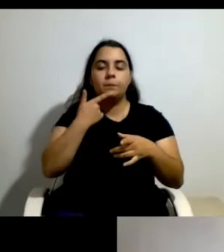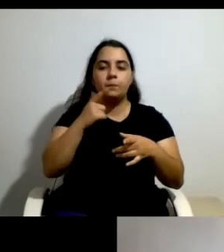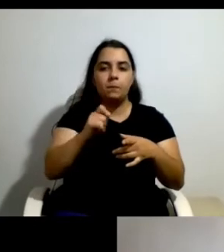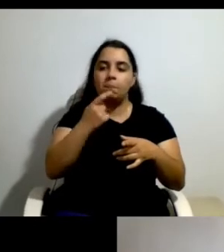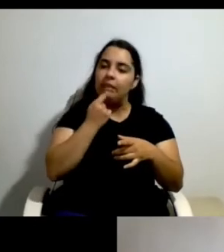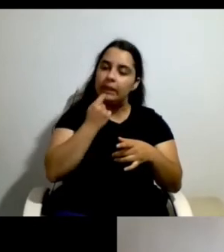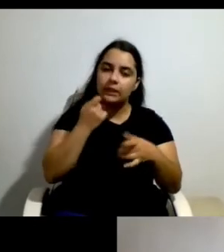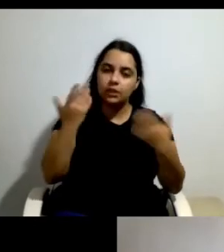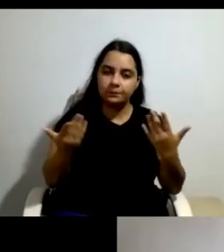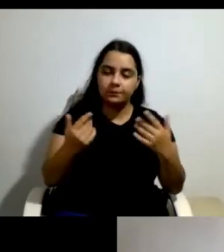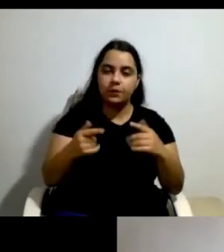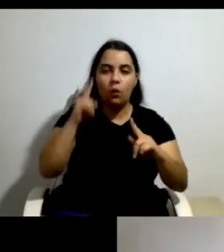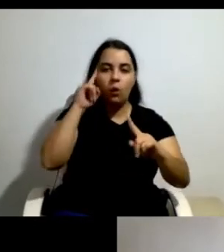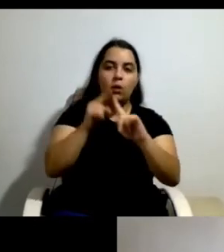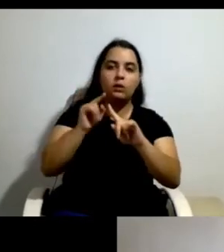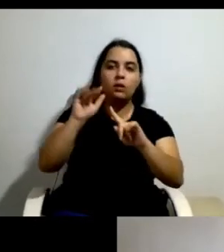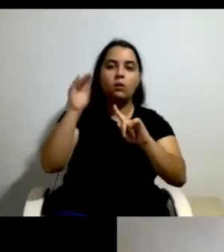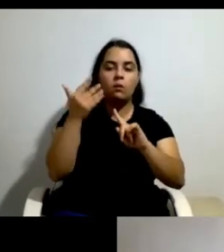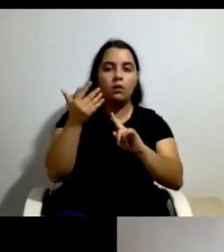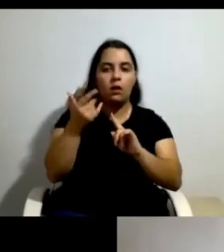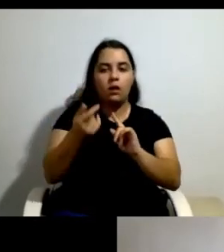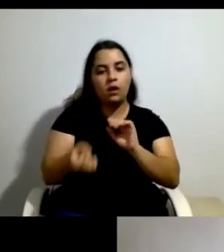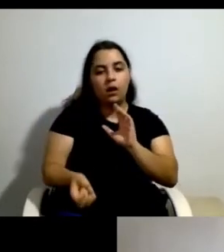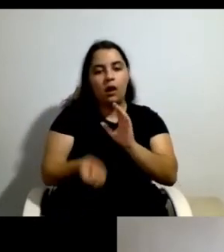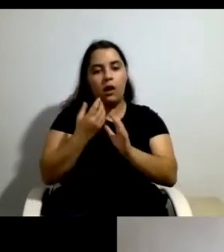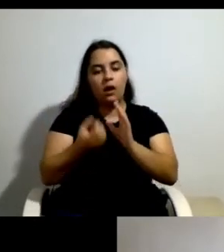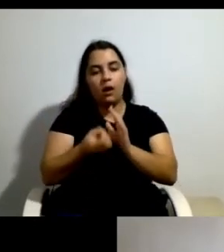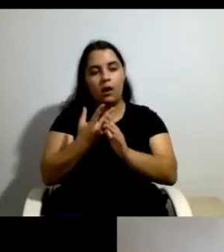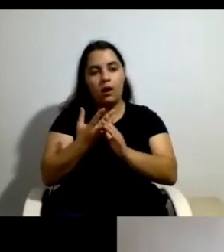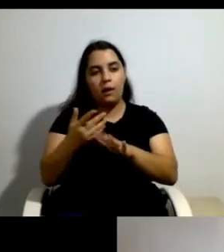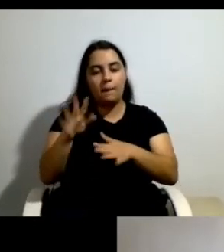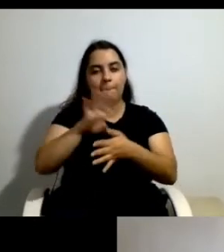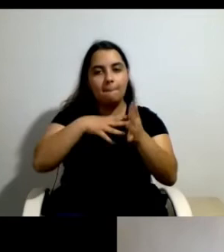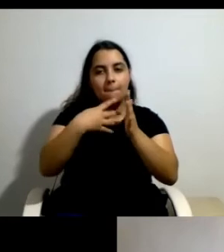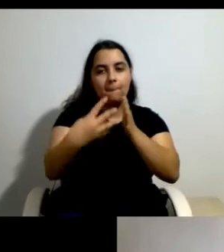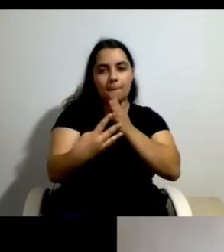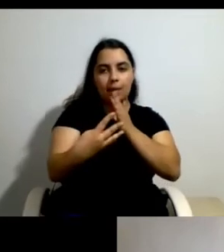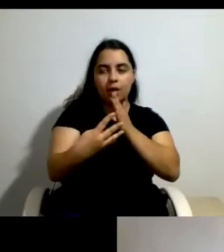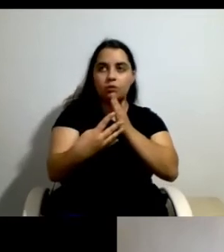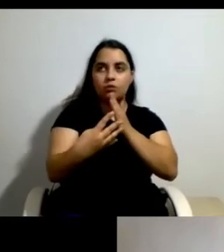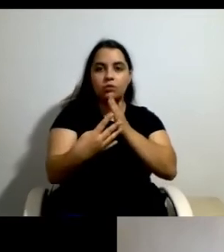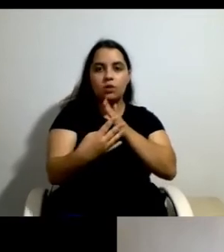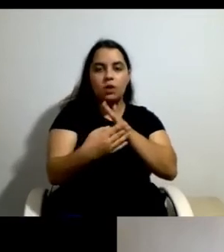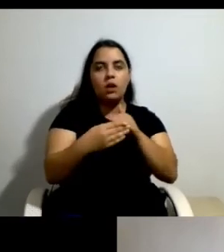de implementar planos de ação para combater as desigualdades de género no mundo académico. Sra. doutora, faz favor.